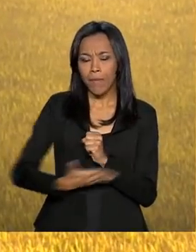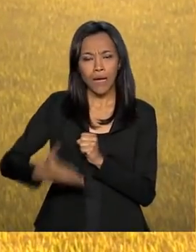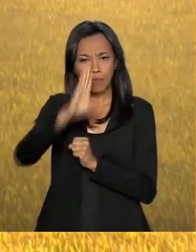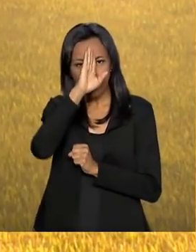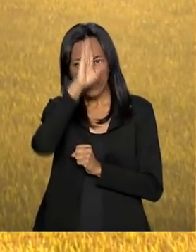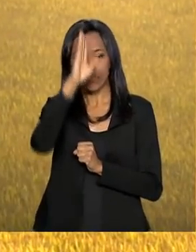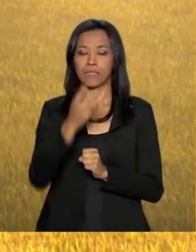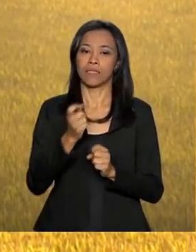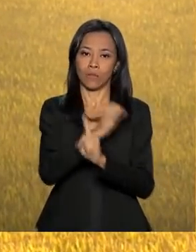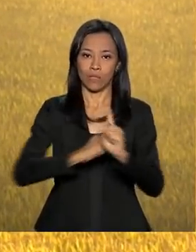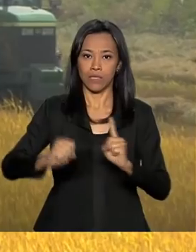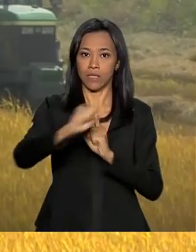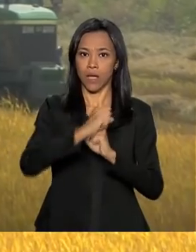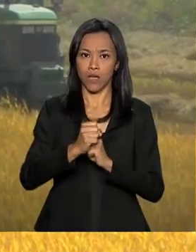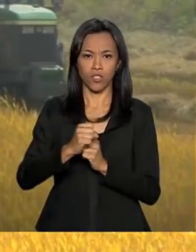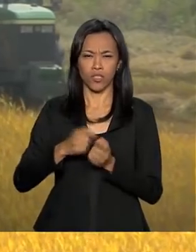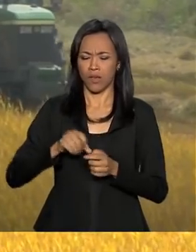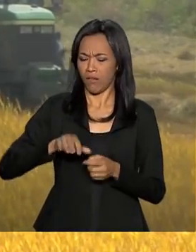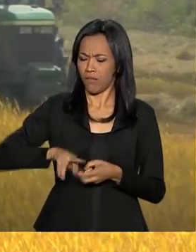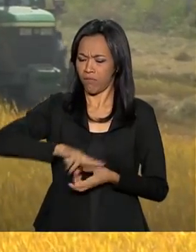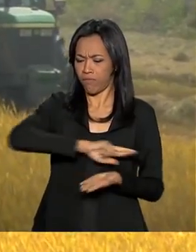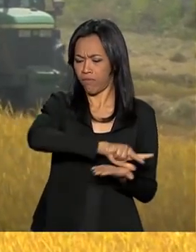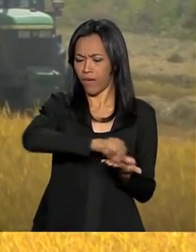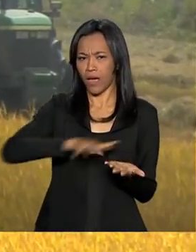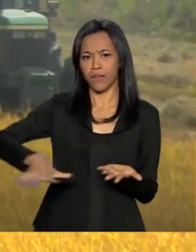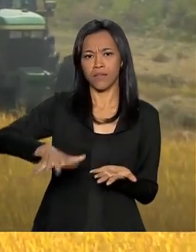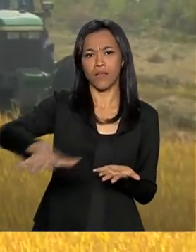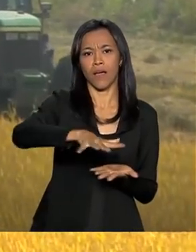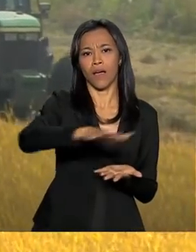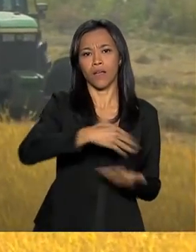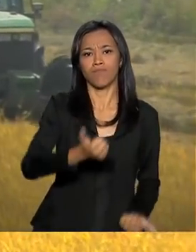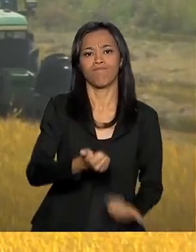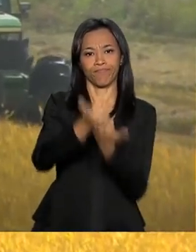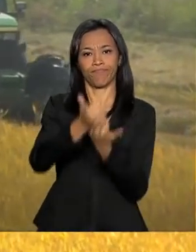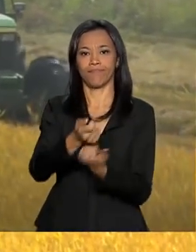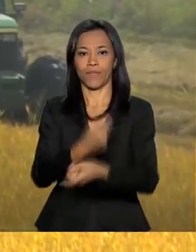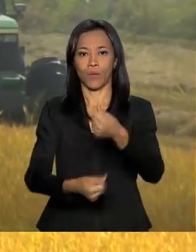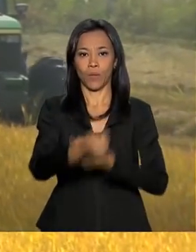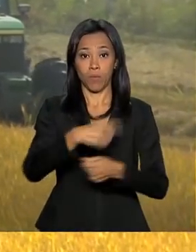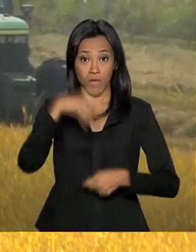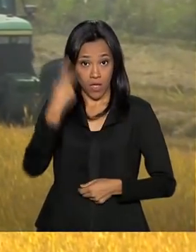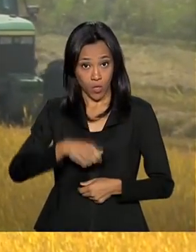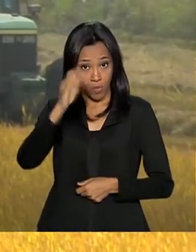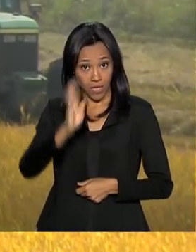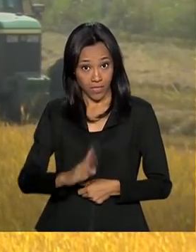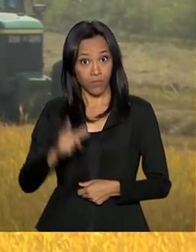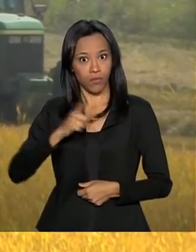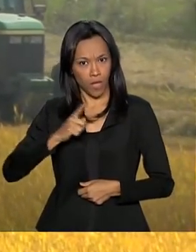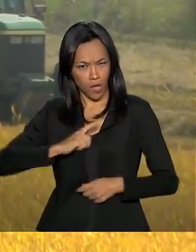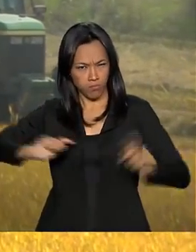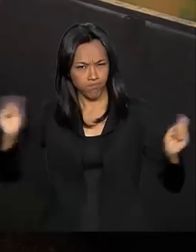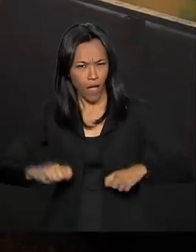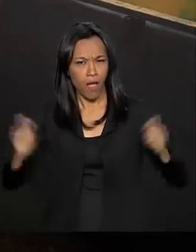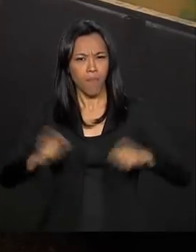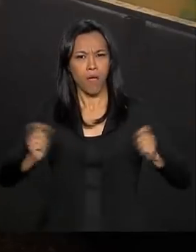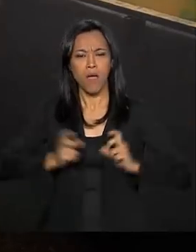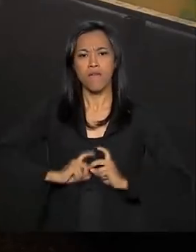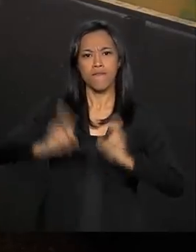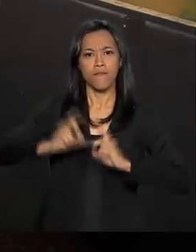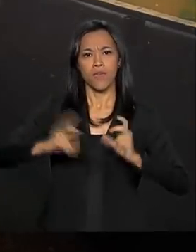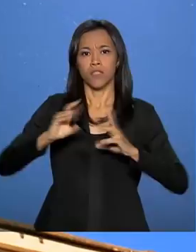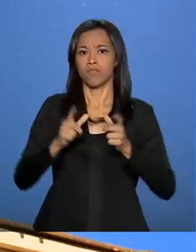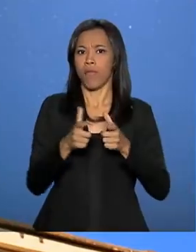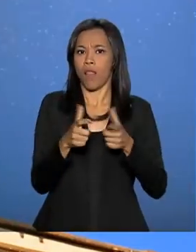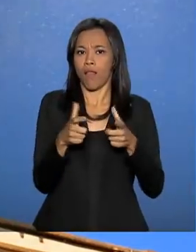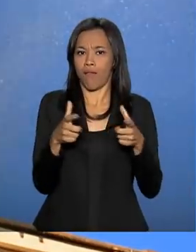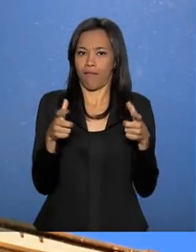movimentando os demais ramos da economia. Aqui no Brasil somos autossuficientes na produção de alimentos e nossas exportações crescem